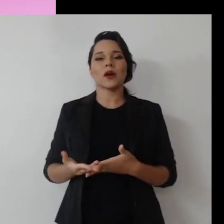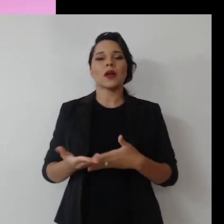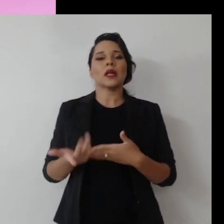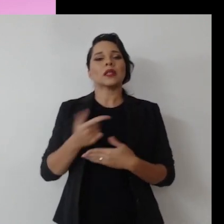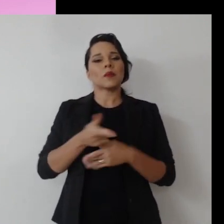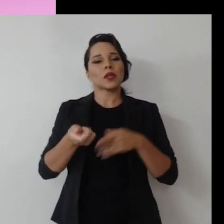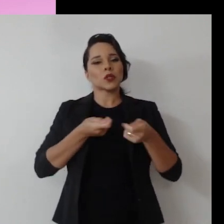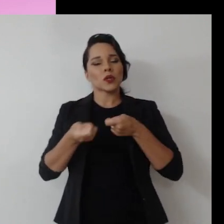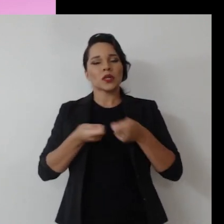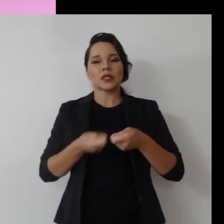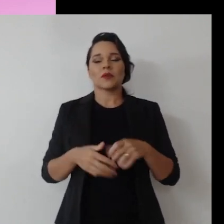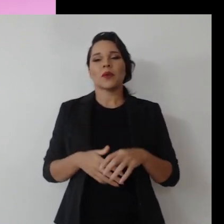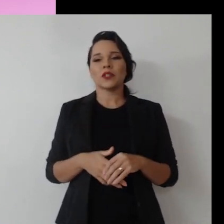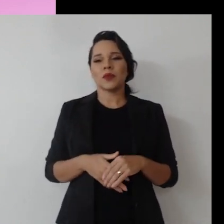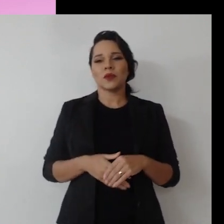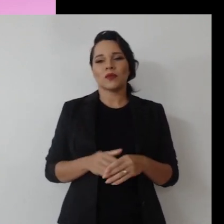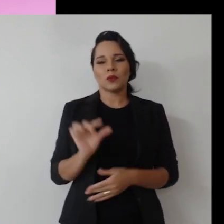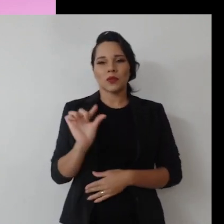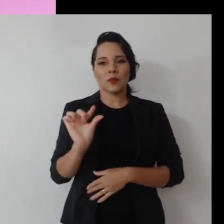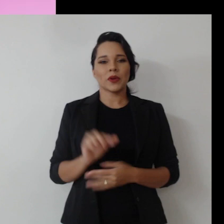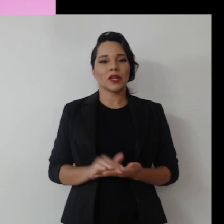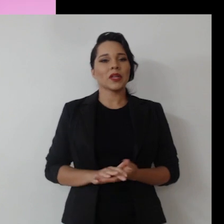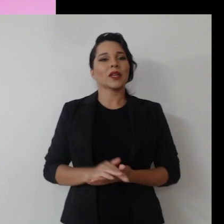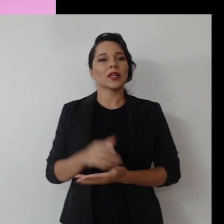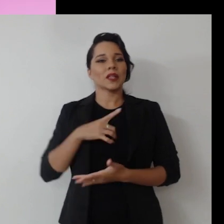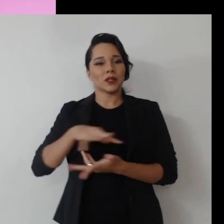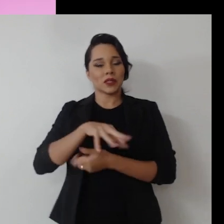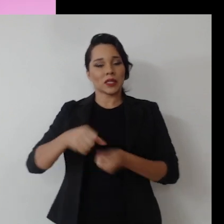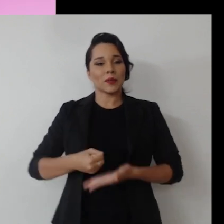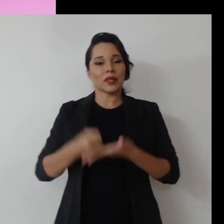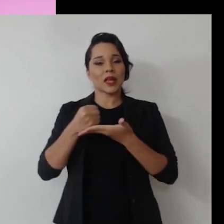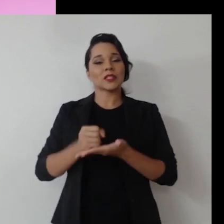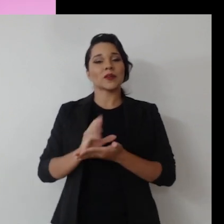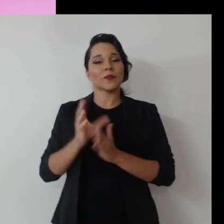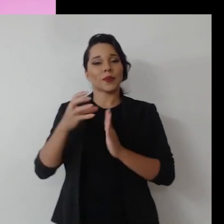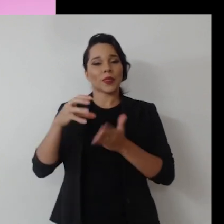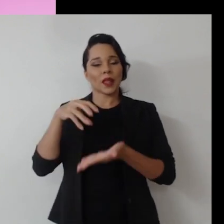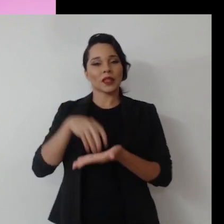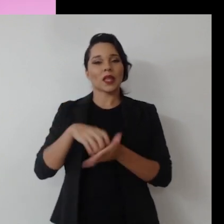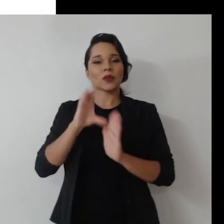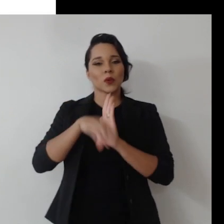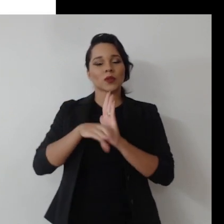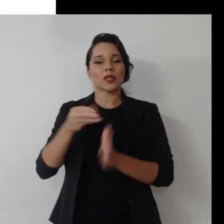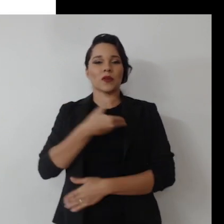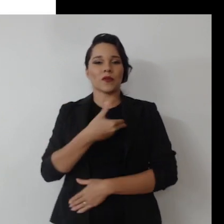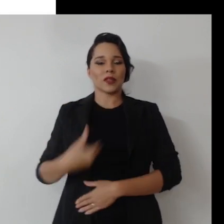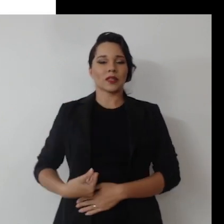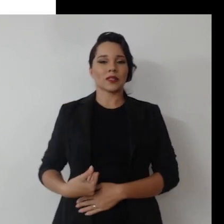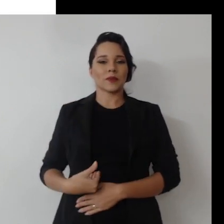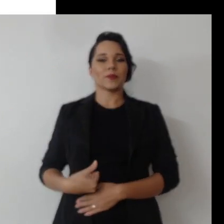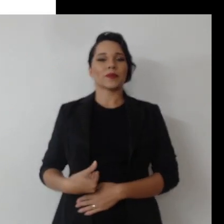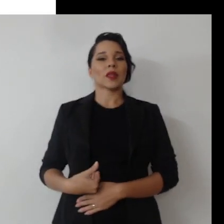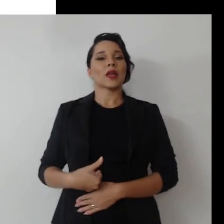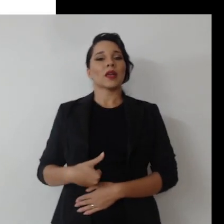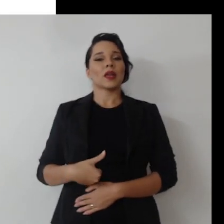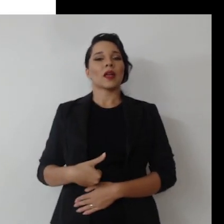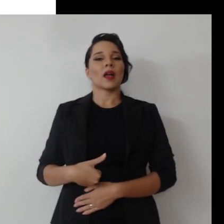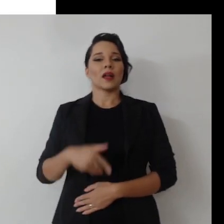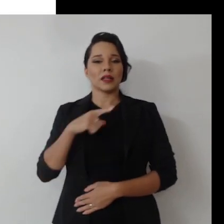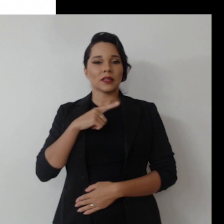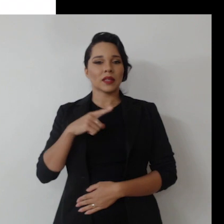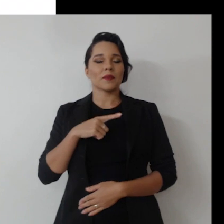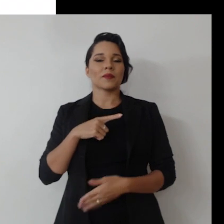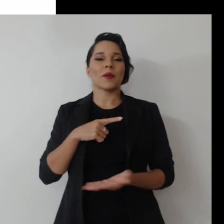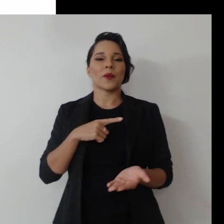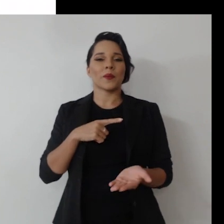papel dos órgãos de controle, que todos esses elementos estão engendrados dentro do conceito de governança pública, que ele tem